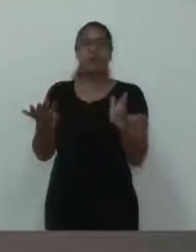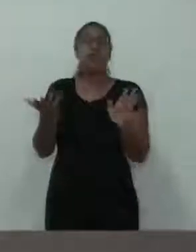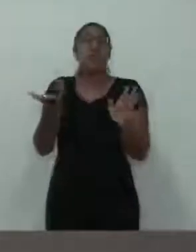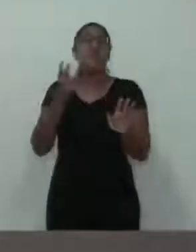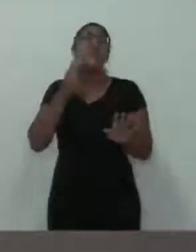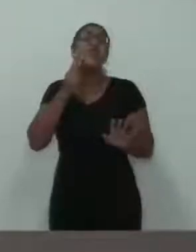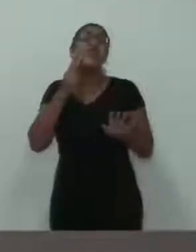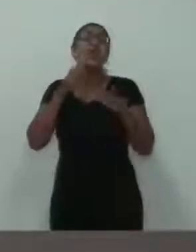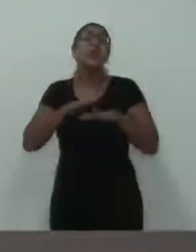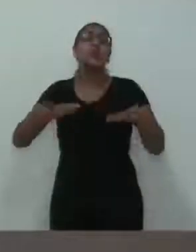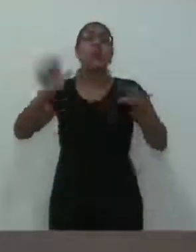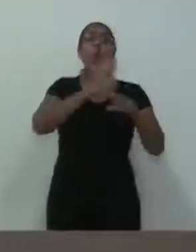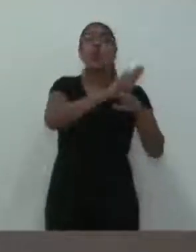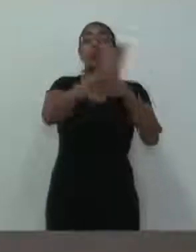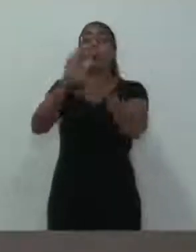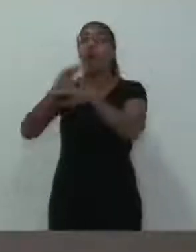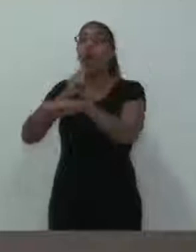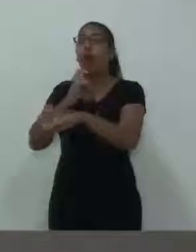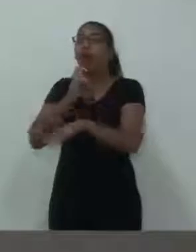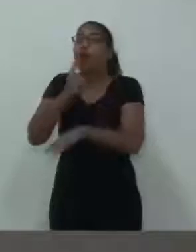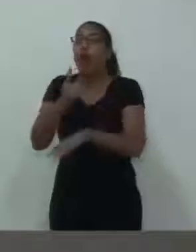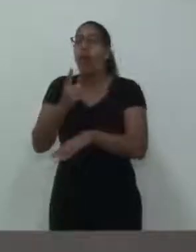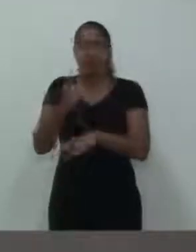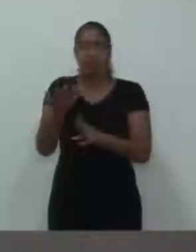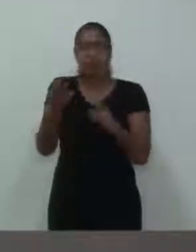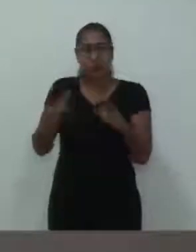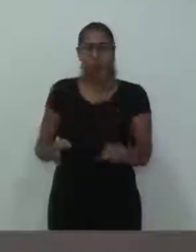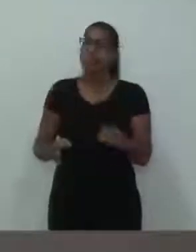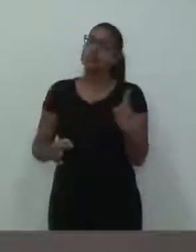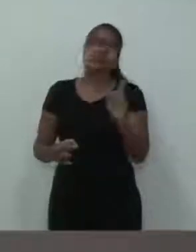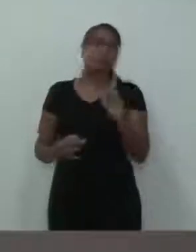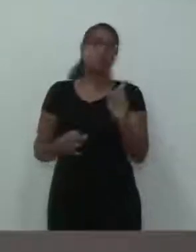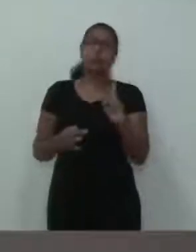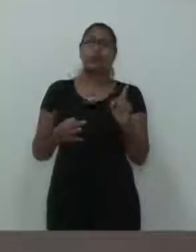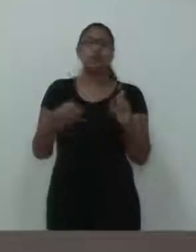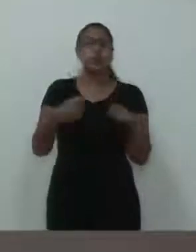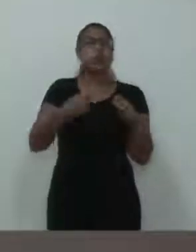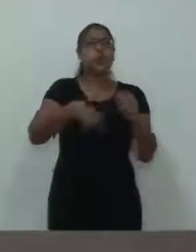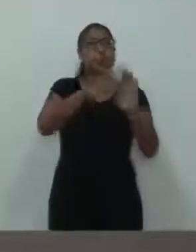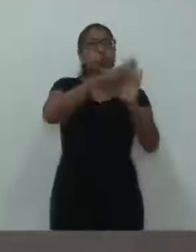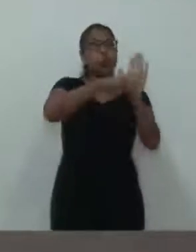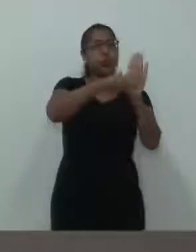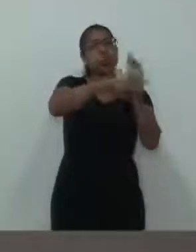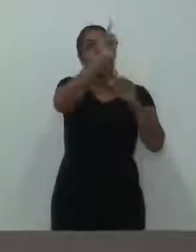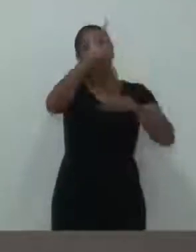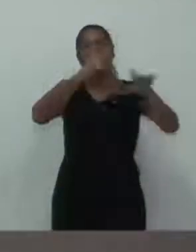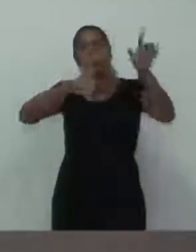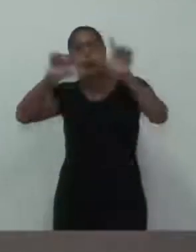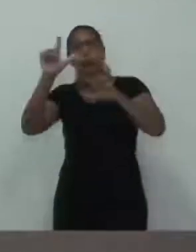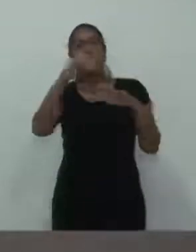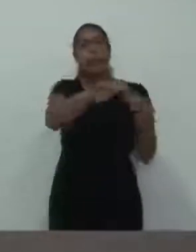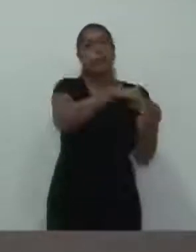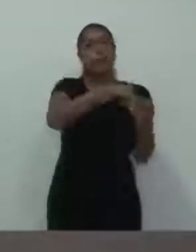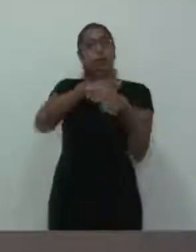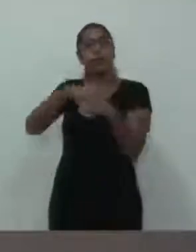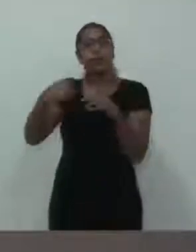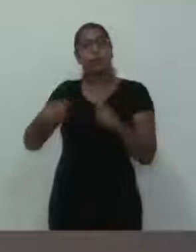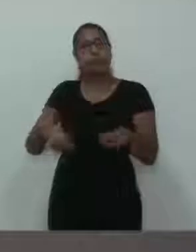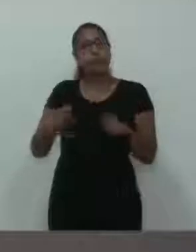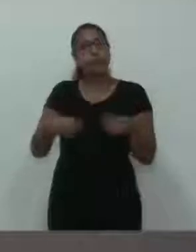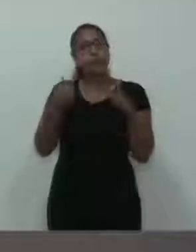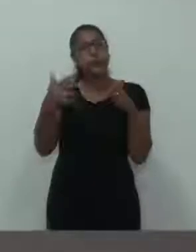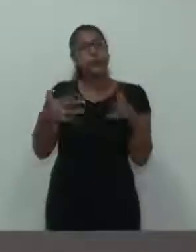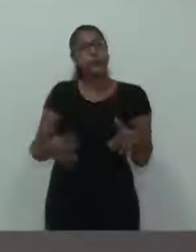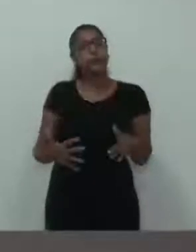Trancar a pauta, enfim, porque nós temos um projeto que está sob júdice. Eu acho que está bem explicada a situação